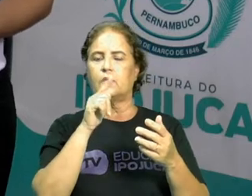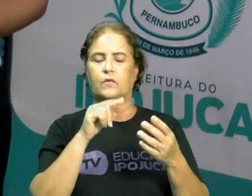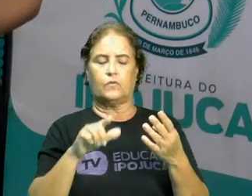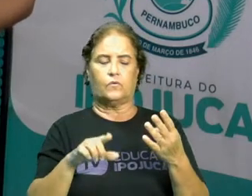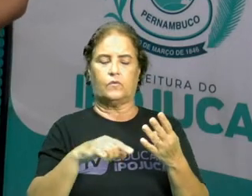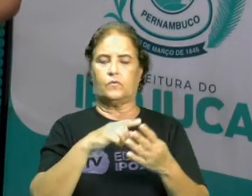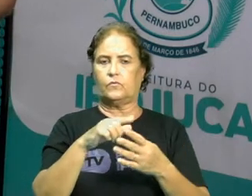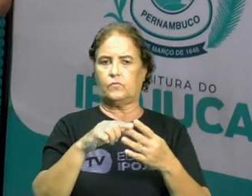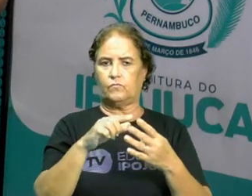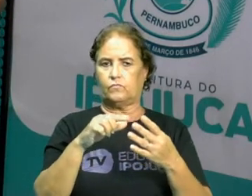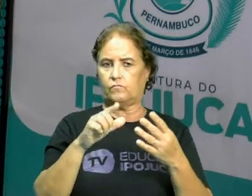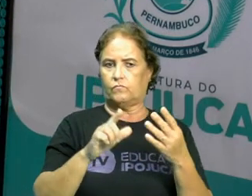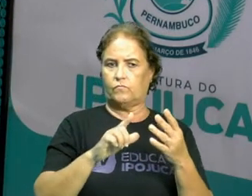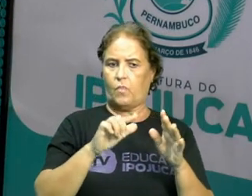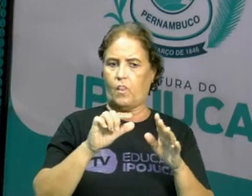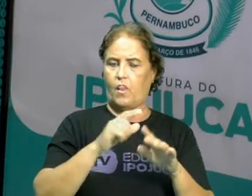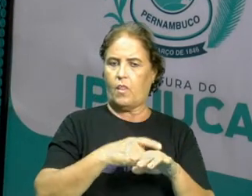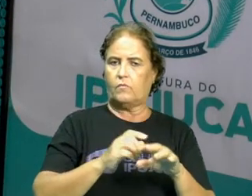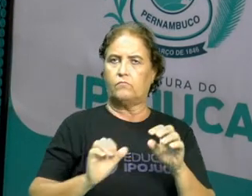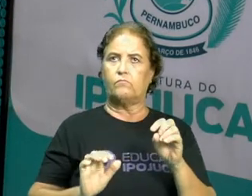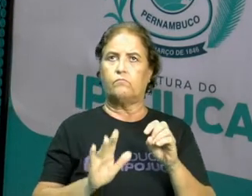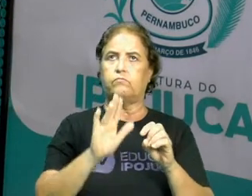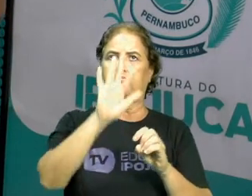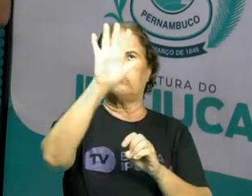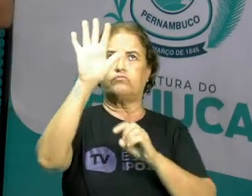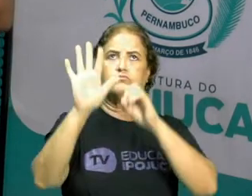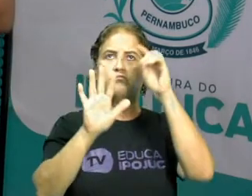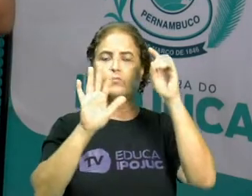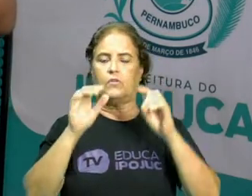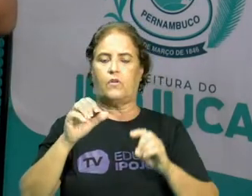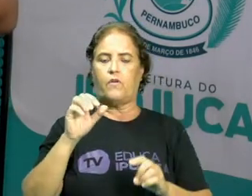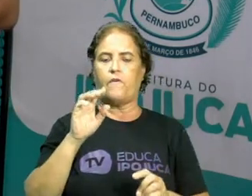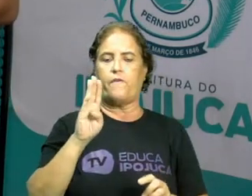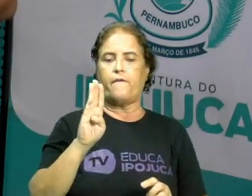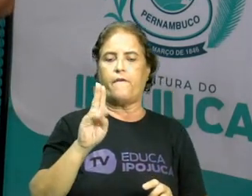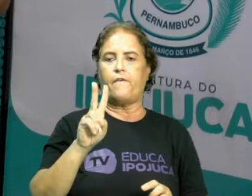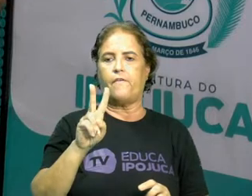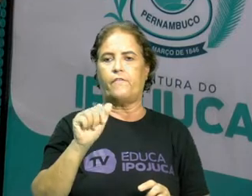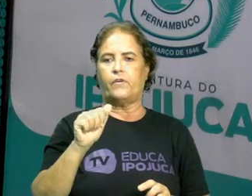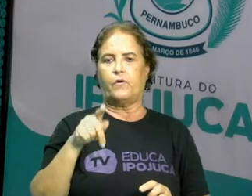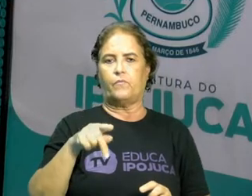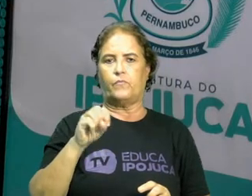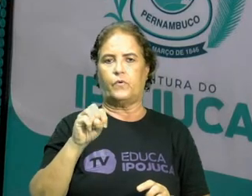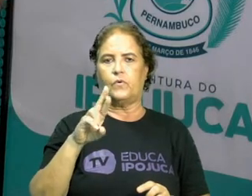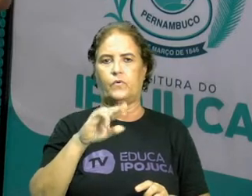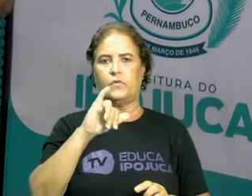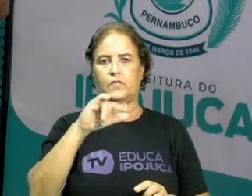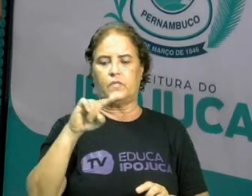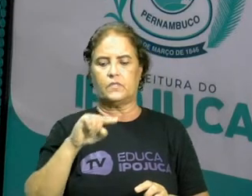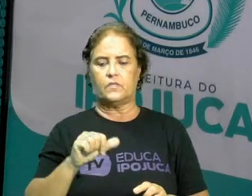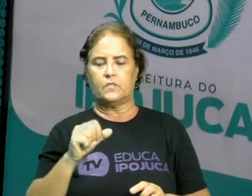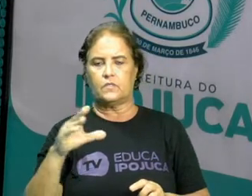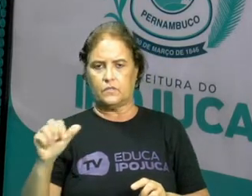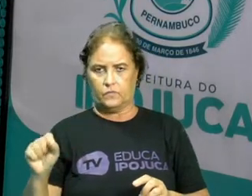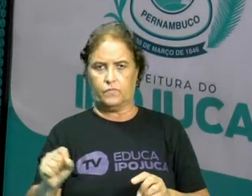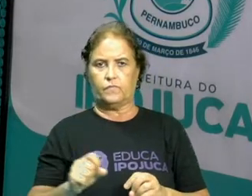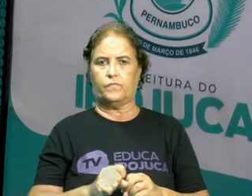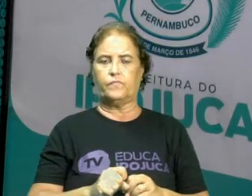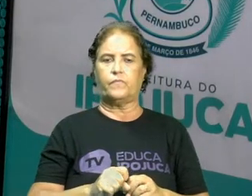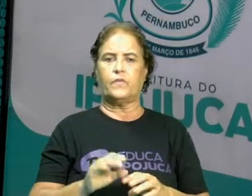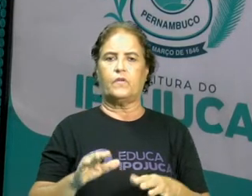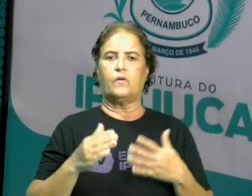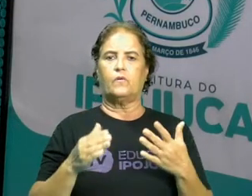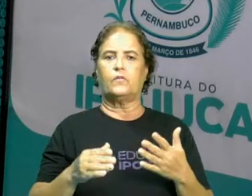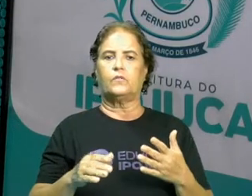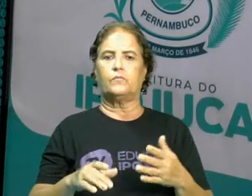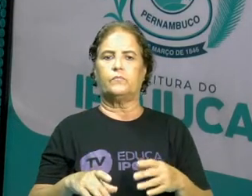vaporização. Então, nesse caso, há uma absorção de calor, há um aumento de calor. Quando ela